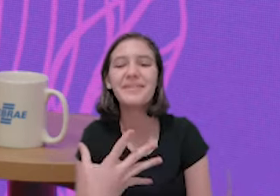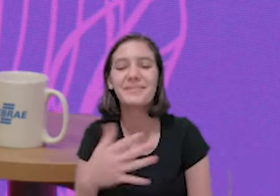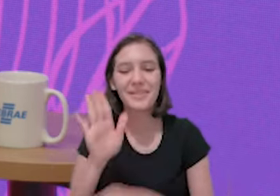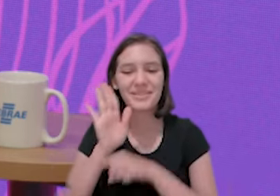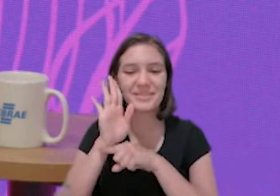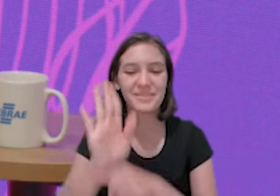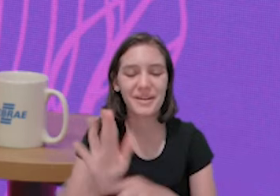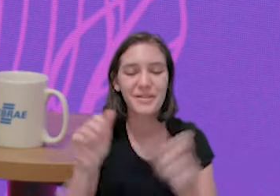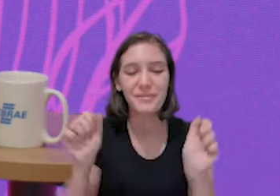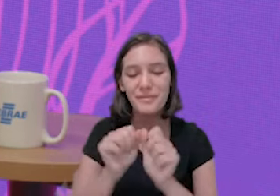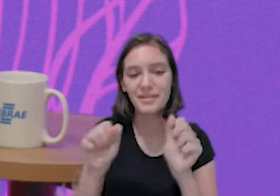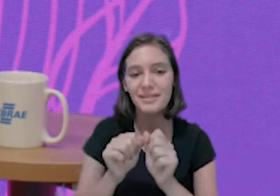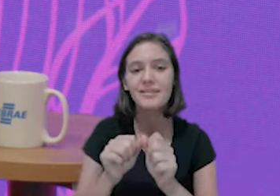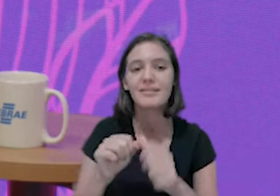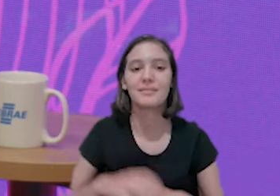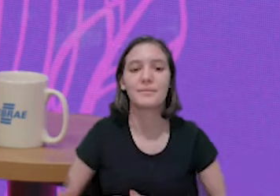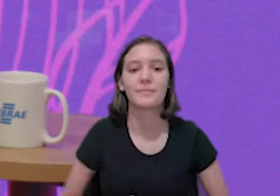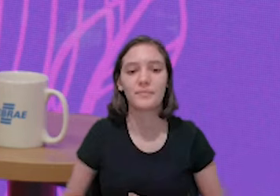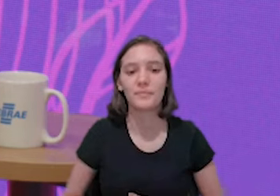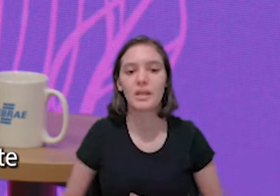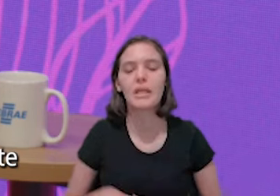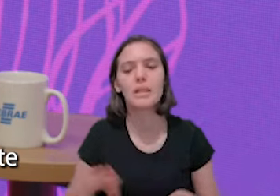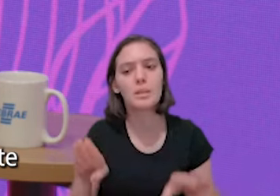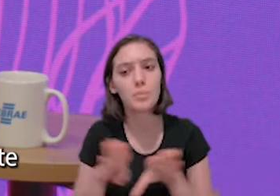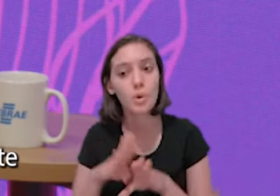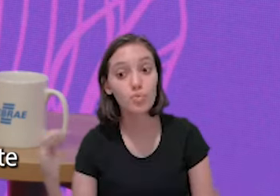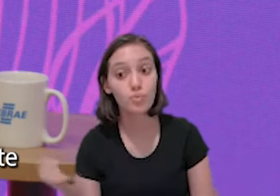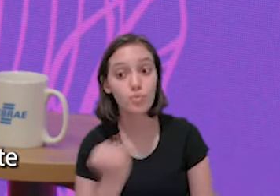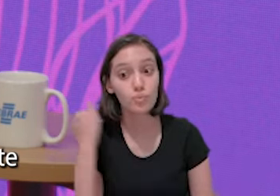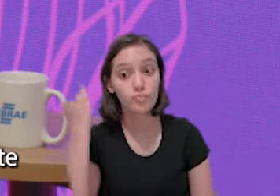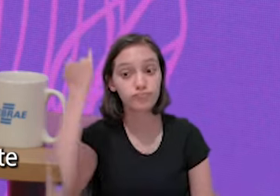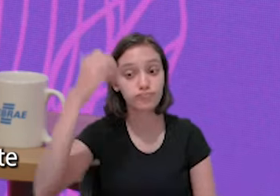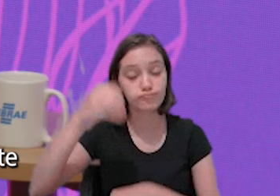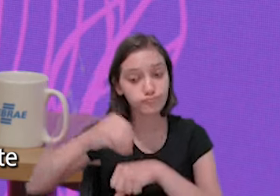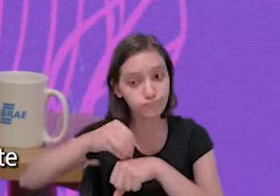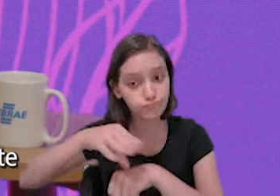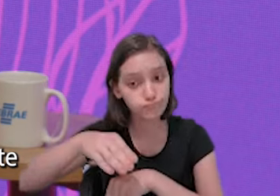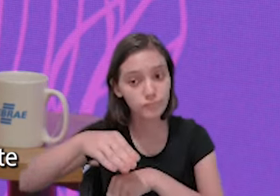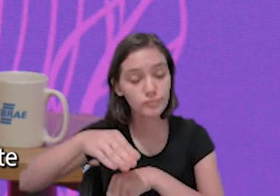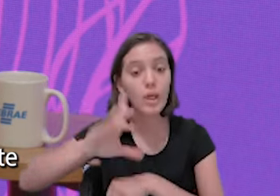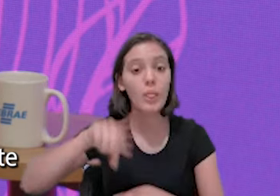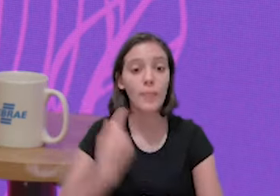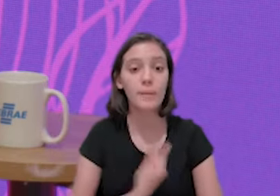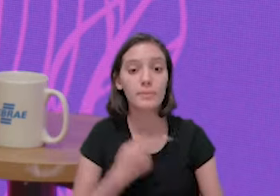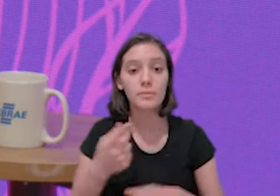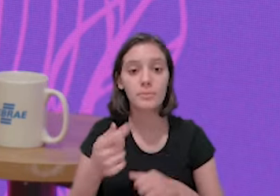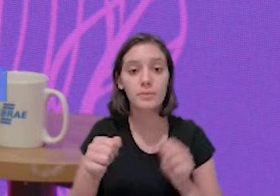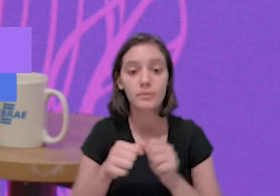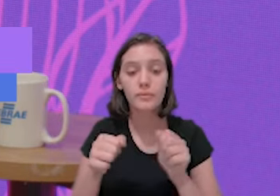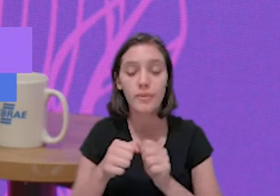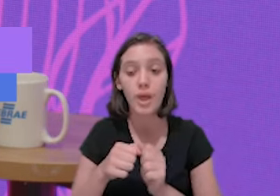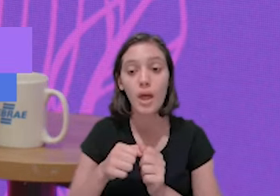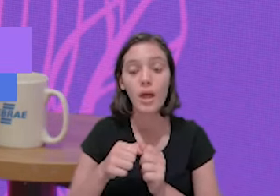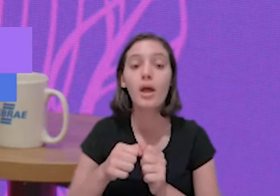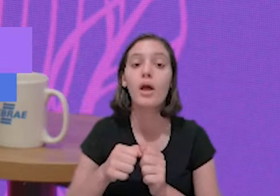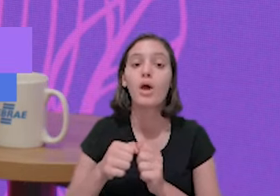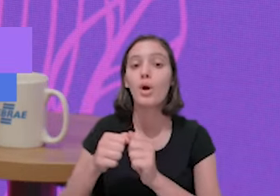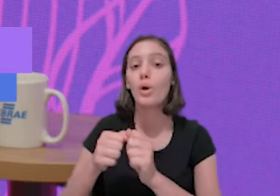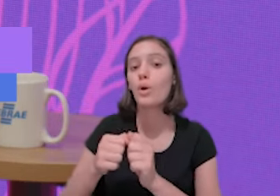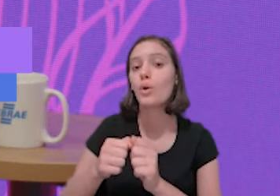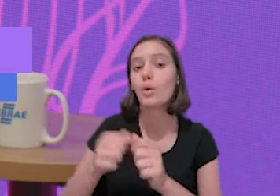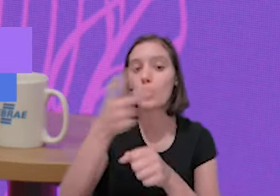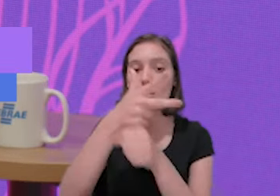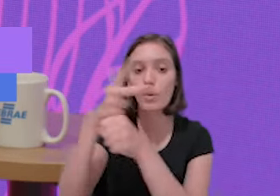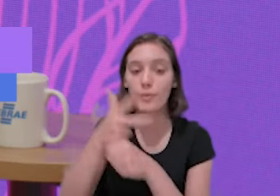bom para você fazer lá no Sebrae Aqui. E também, uma outra dica super importante, nós vamos deixar aqui no